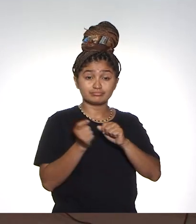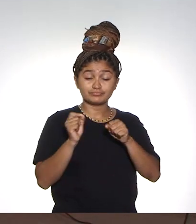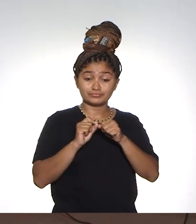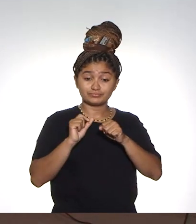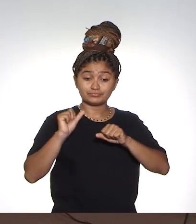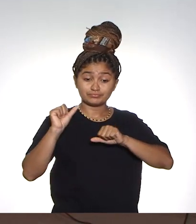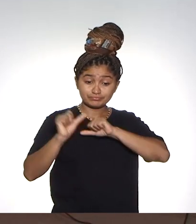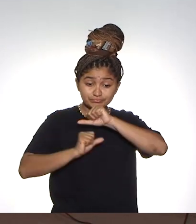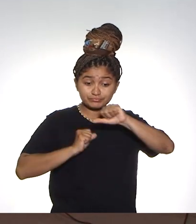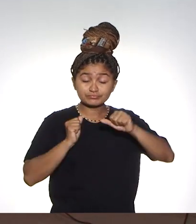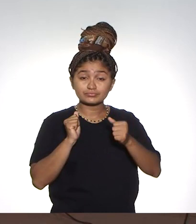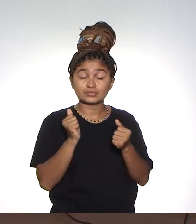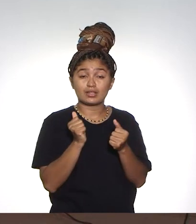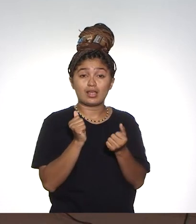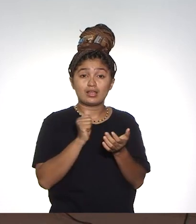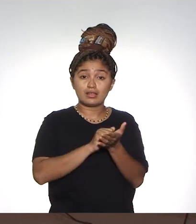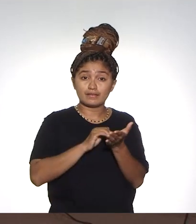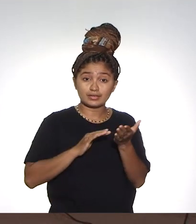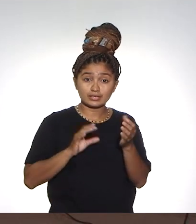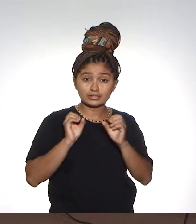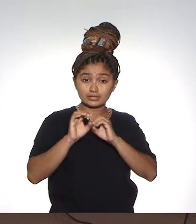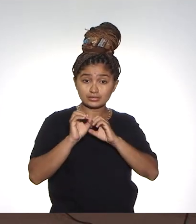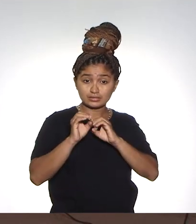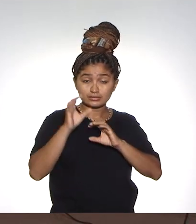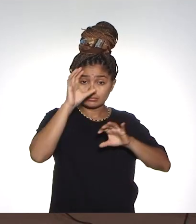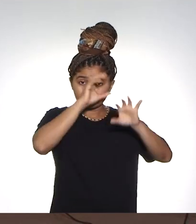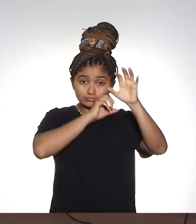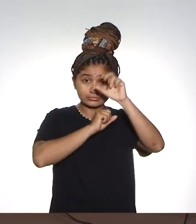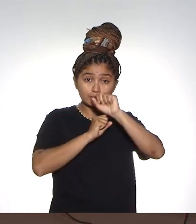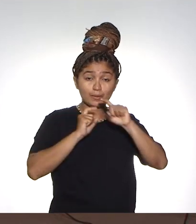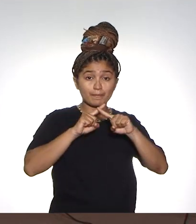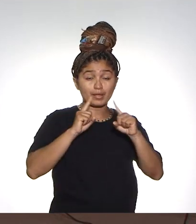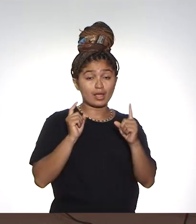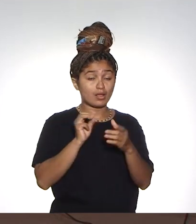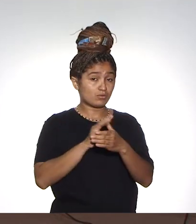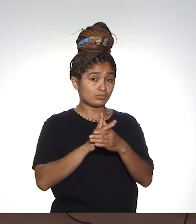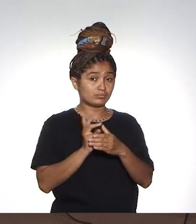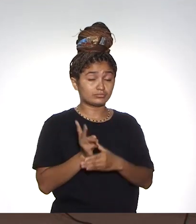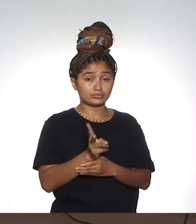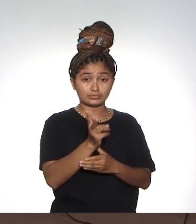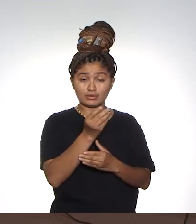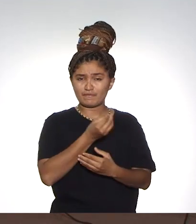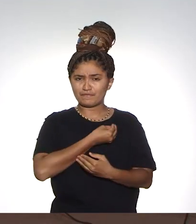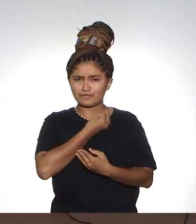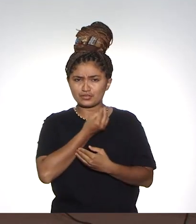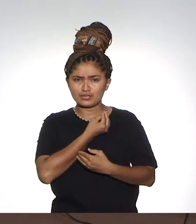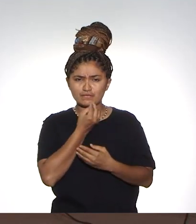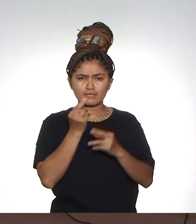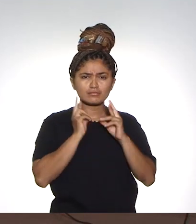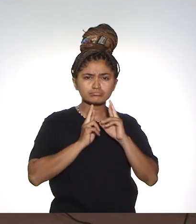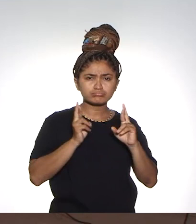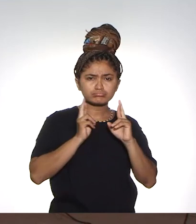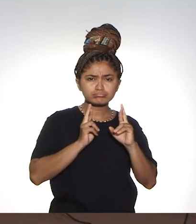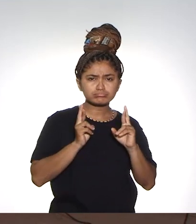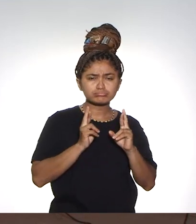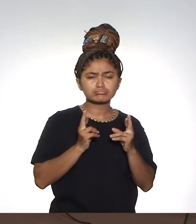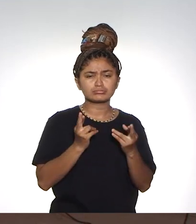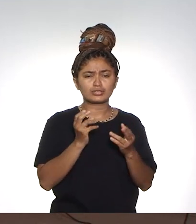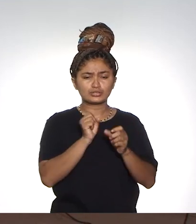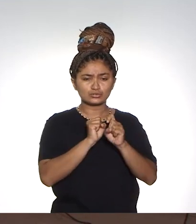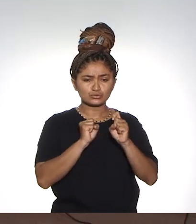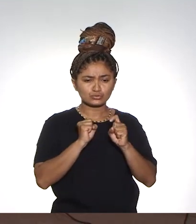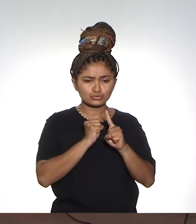e reinventamos na atividade do ensino e da aprendizagem. Mas a universidade sempre esteve ativa, viva, respondendo à sociedade,